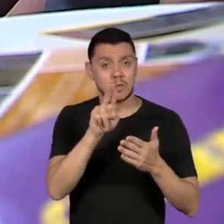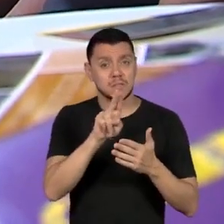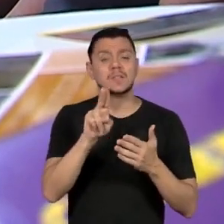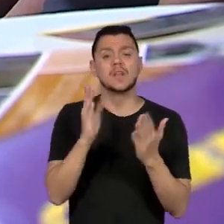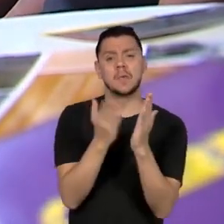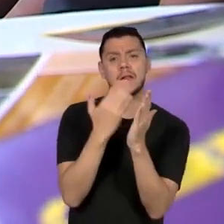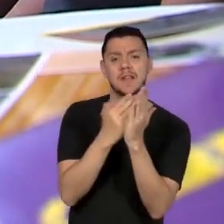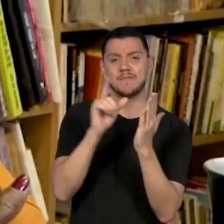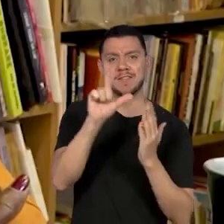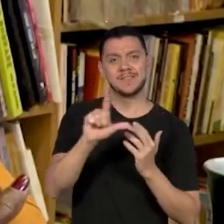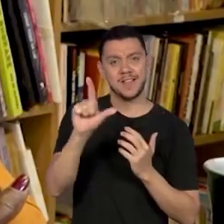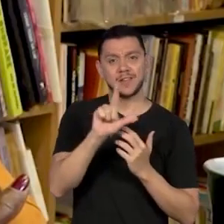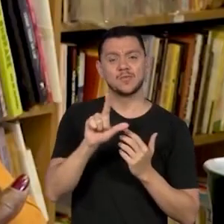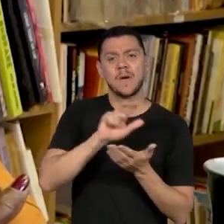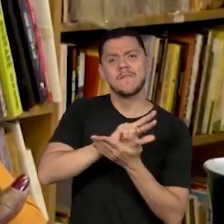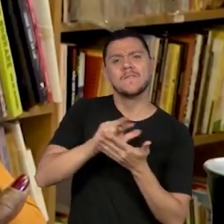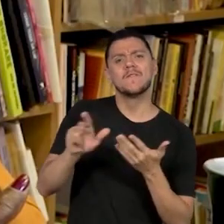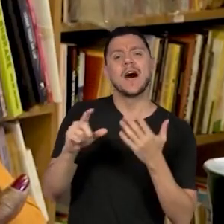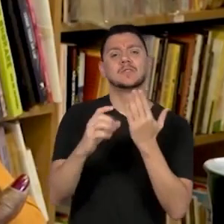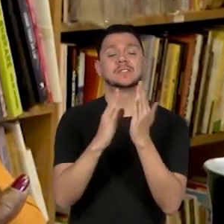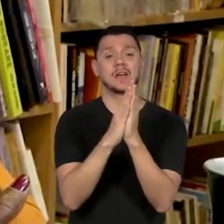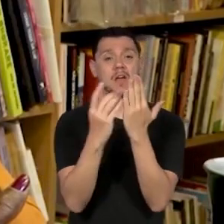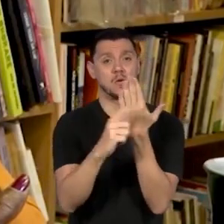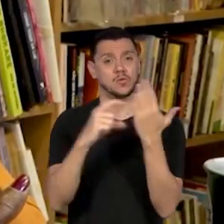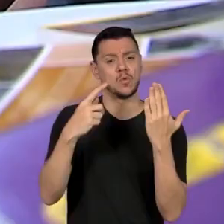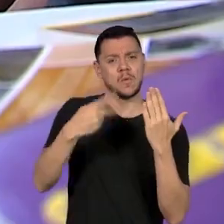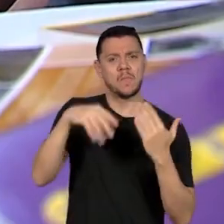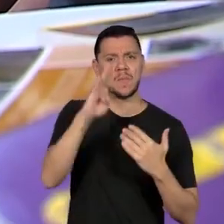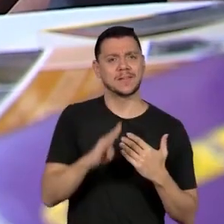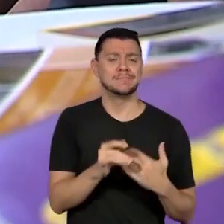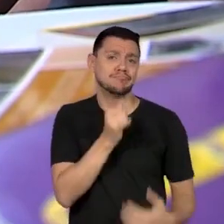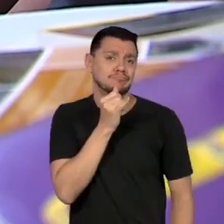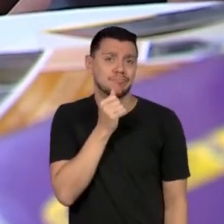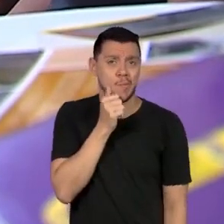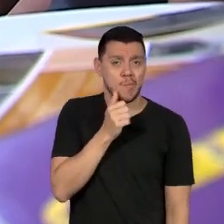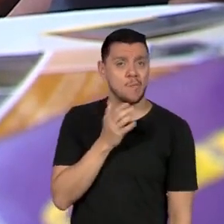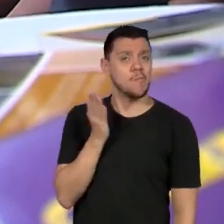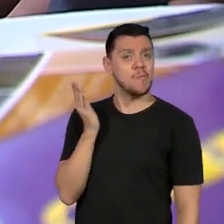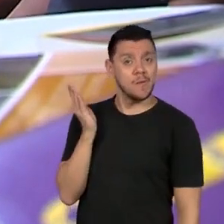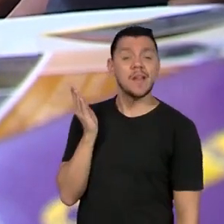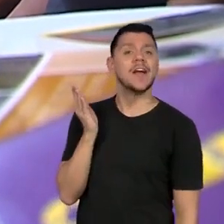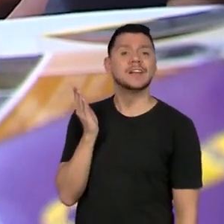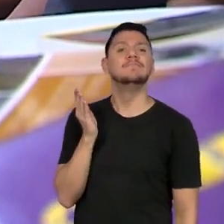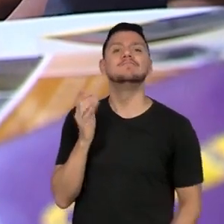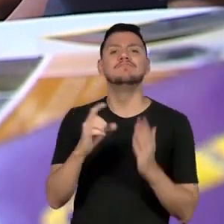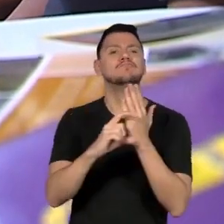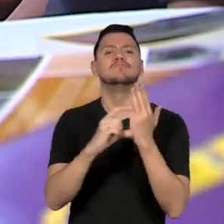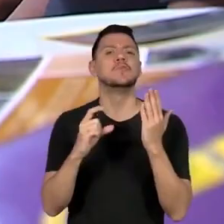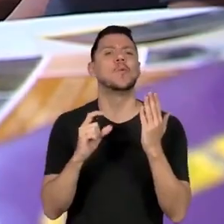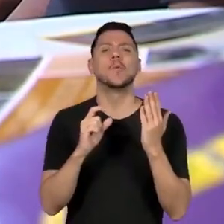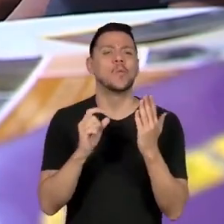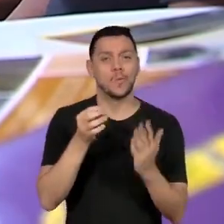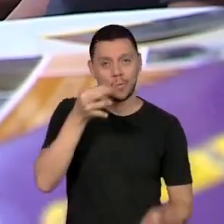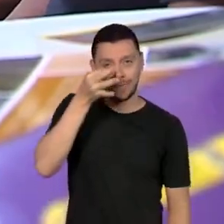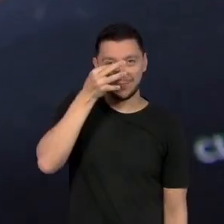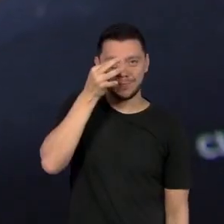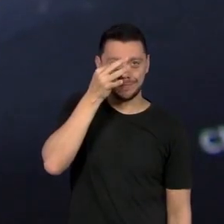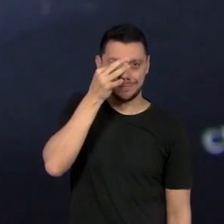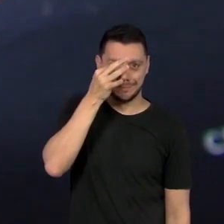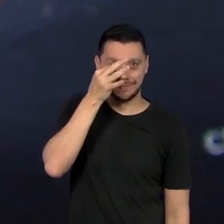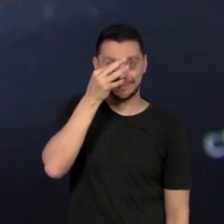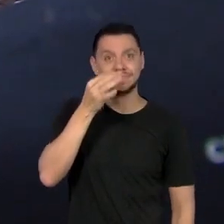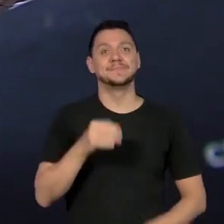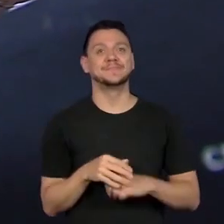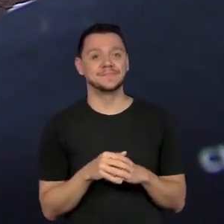brasileiros, como a escritora Conceição Evaristo. A AEL Patativa do Assaré é a única